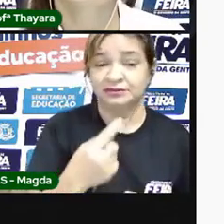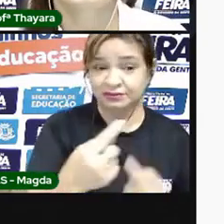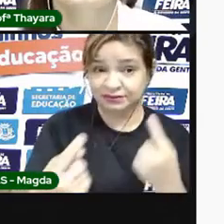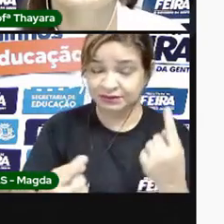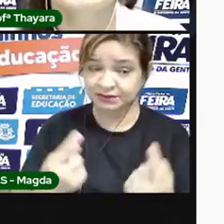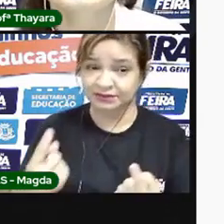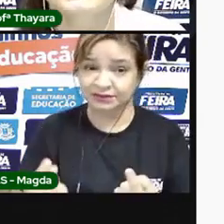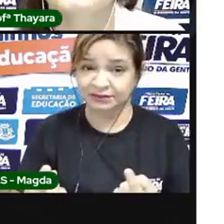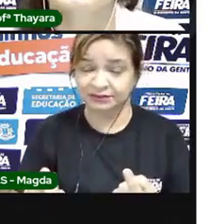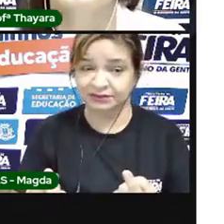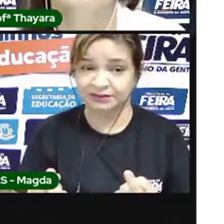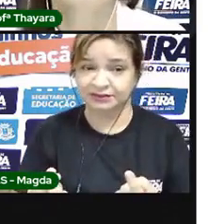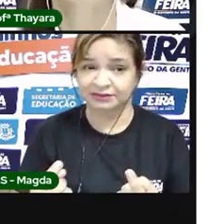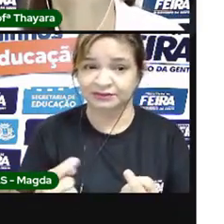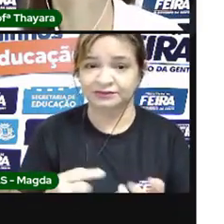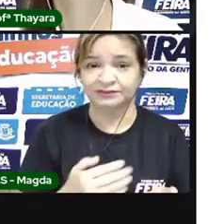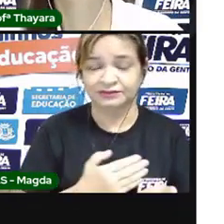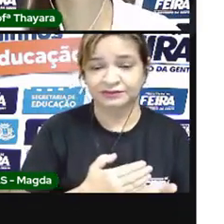É só clicar em Começar.